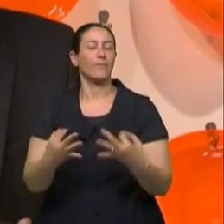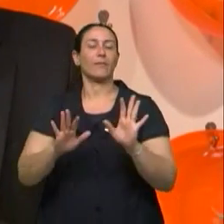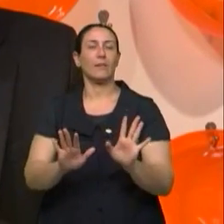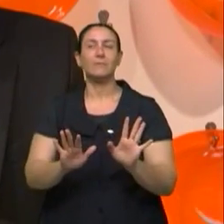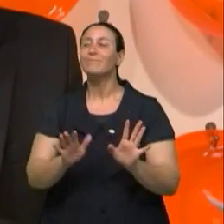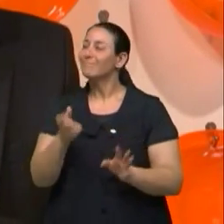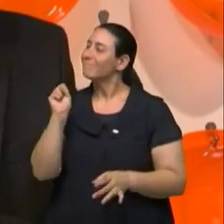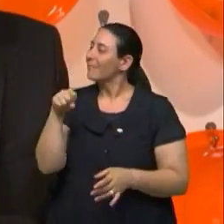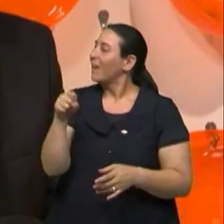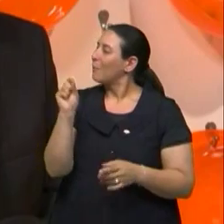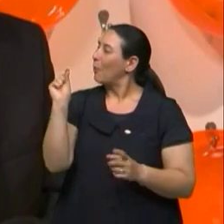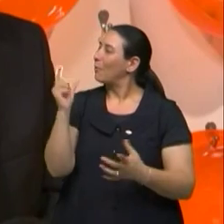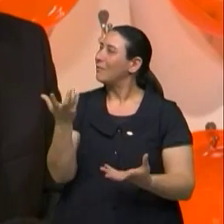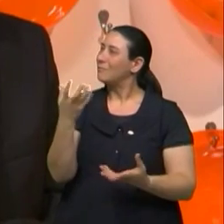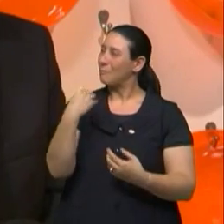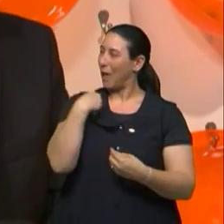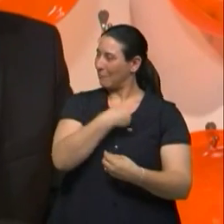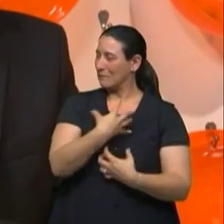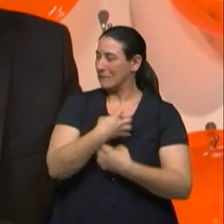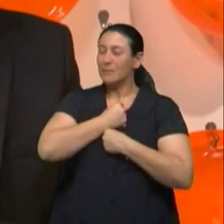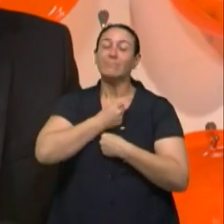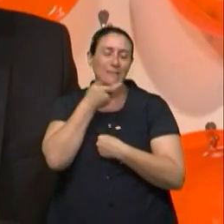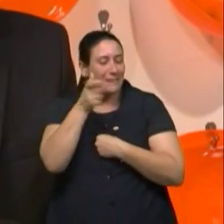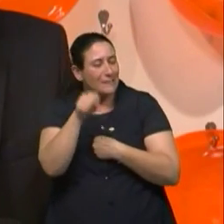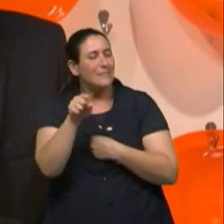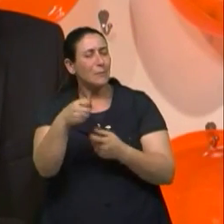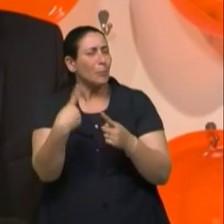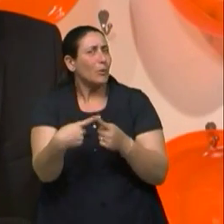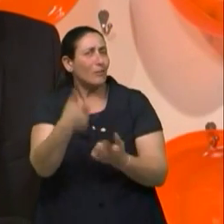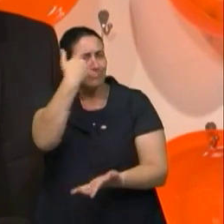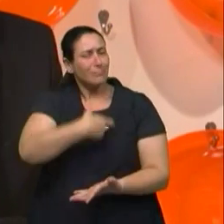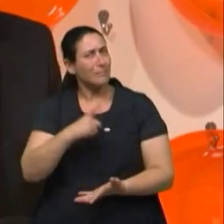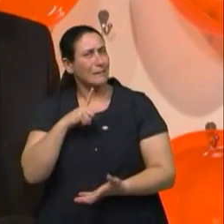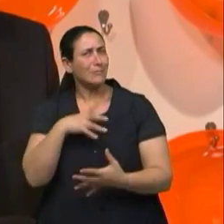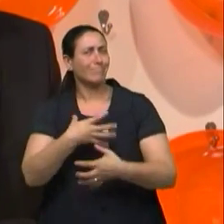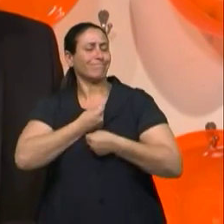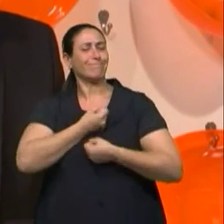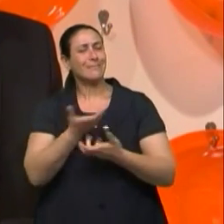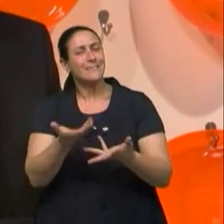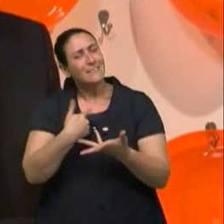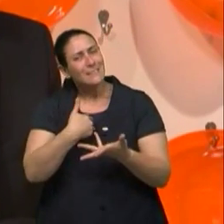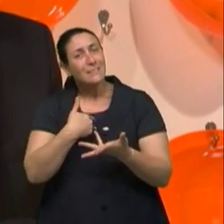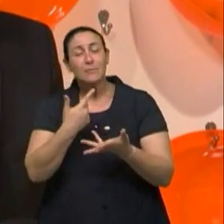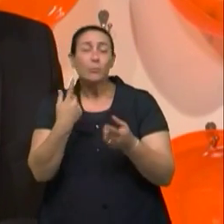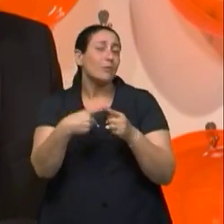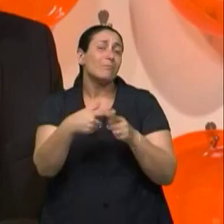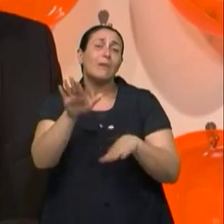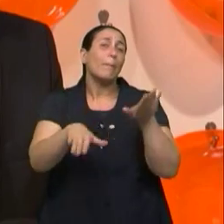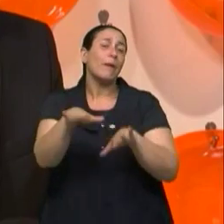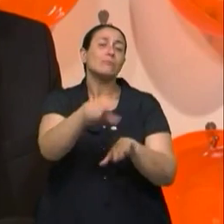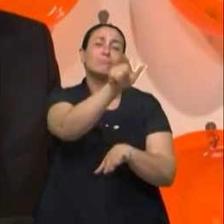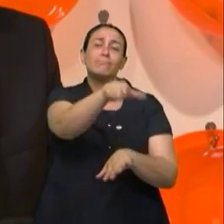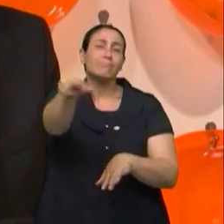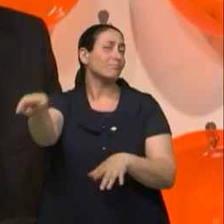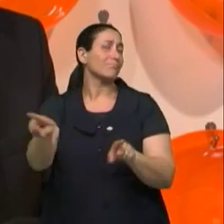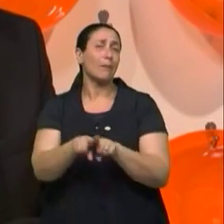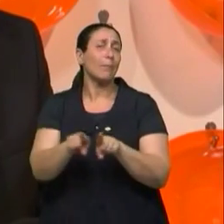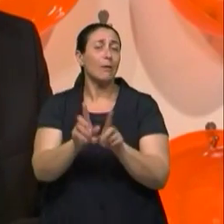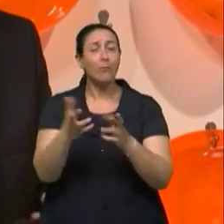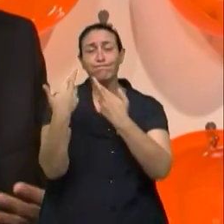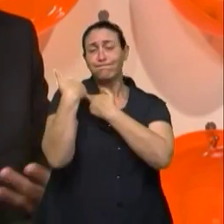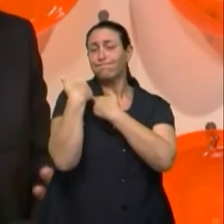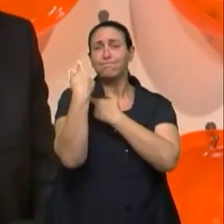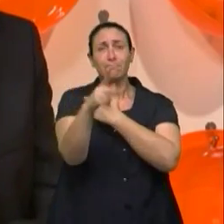certa frustração nisso, claro. Com certeza, porque tem coisas que só dependem da pessoa. Claro. Tomar o